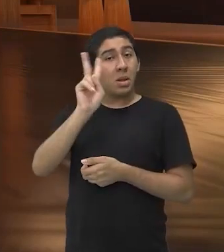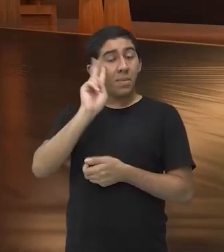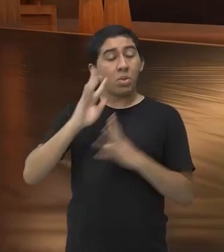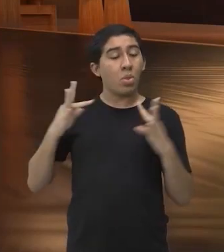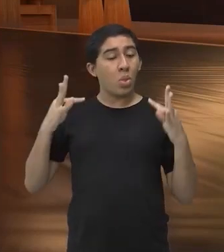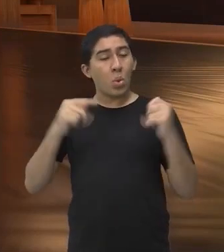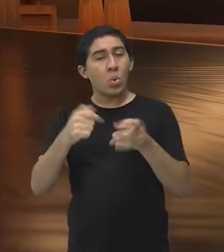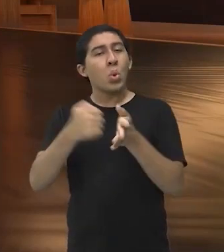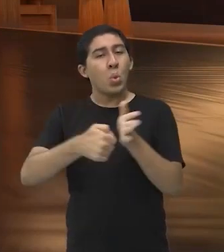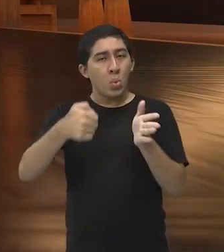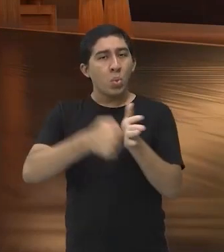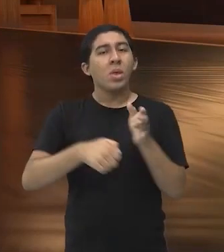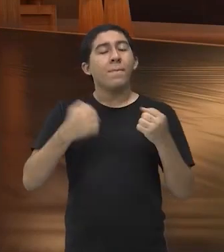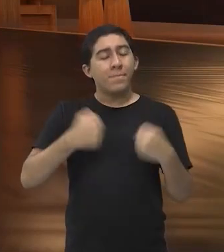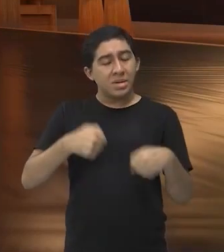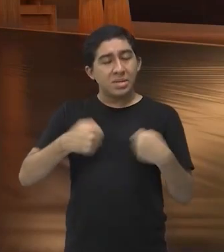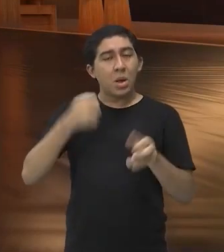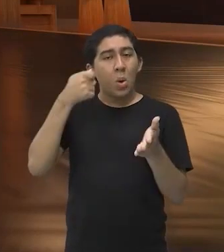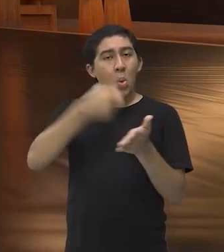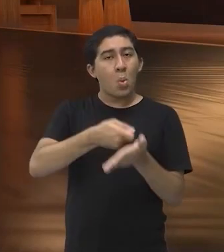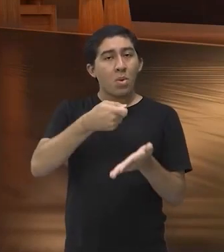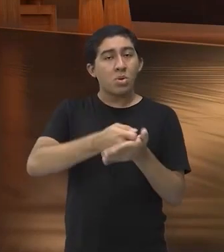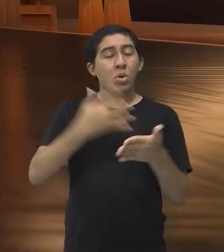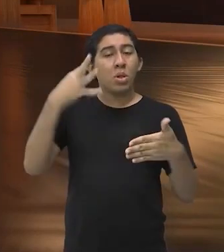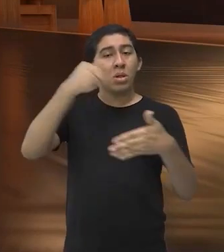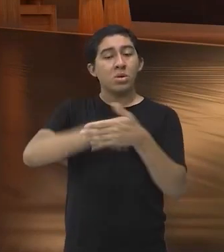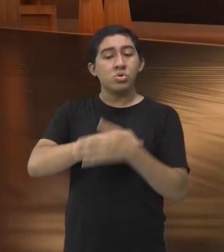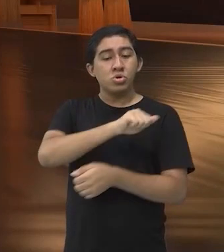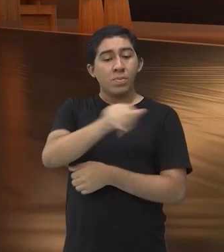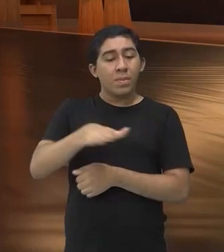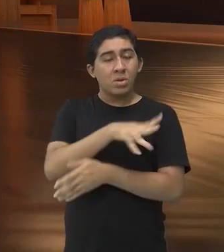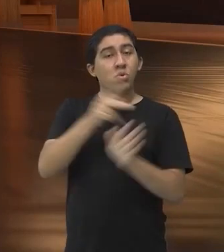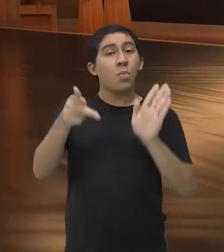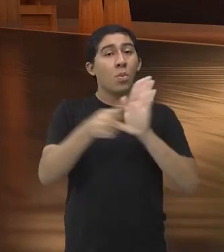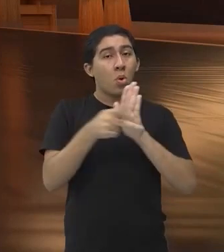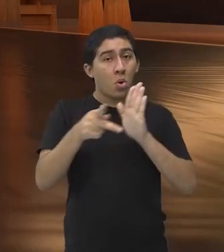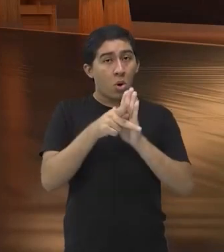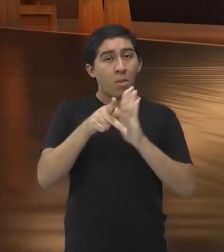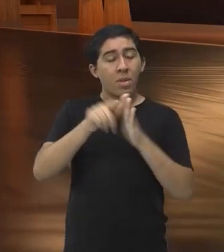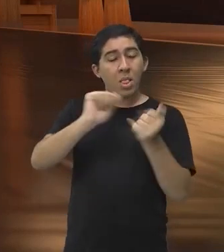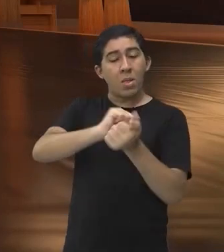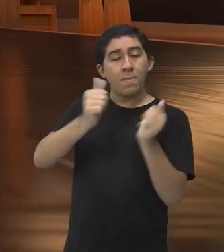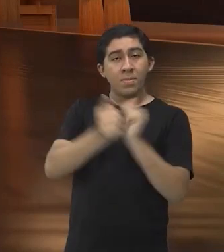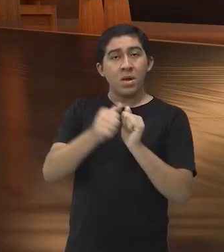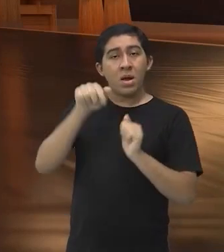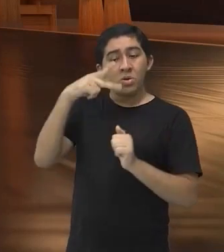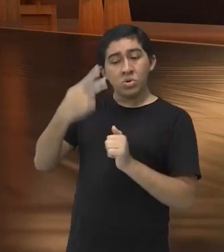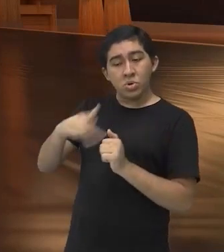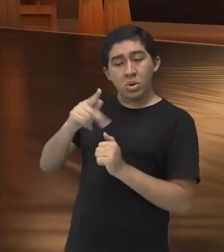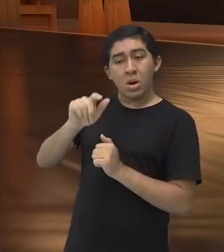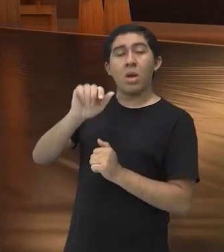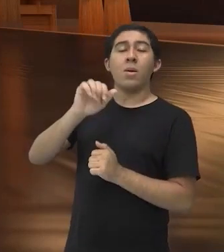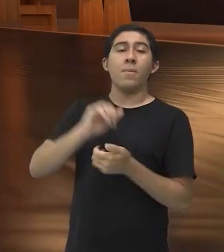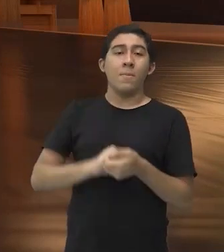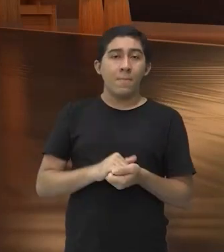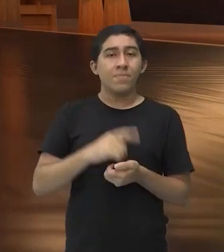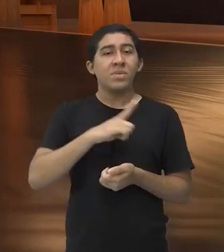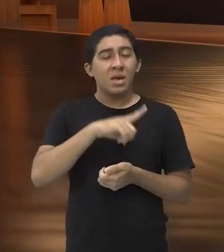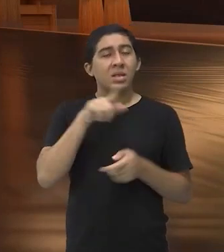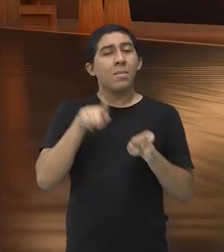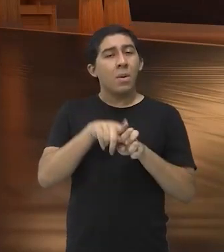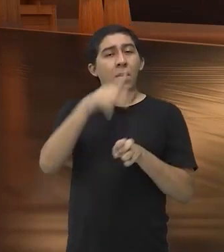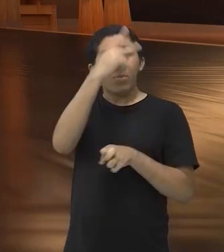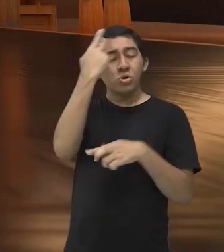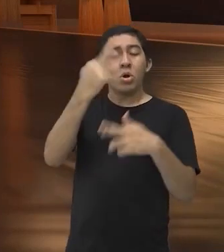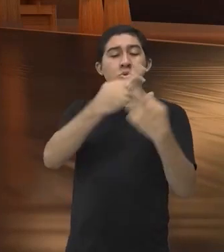lutas devem obrigatoriamente ser realizadas no tatame, no ambiente adequado, na presença de árbitros, tá bom?